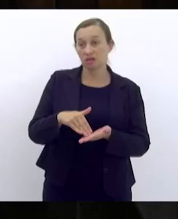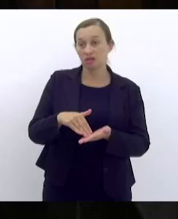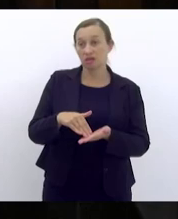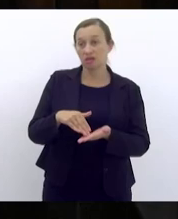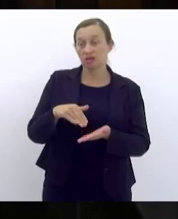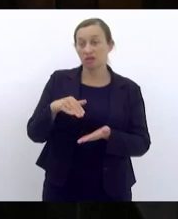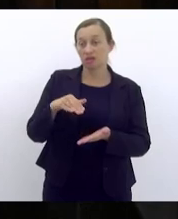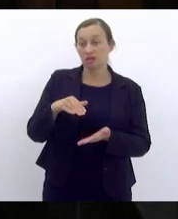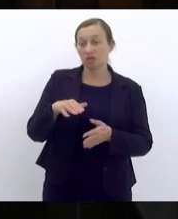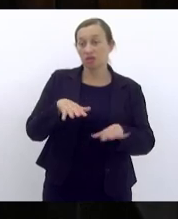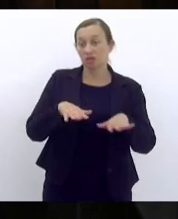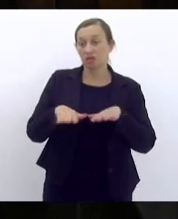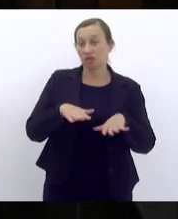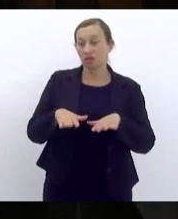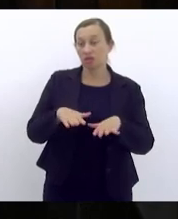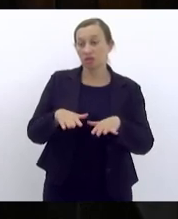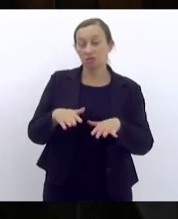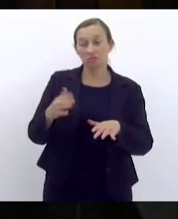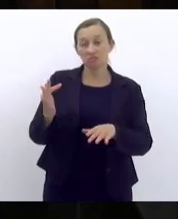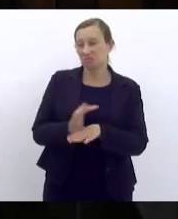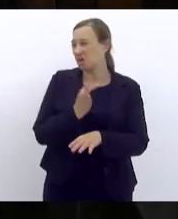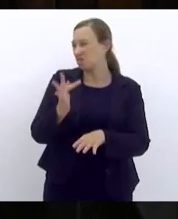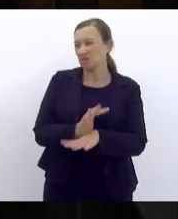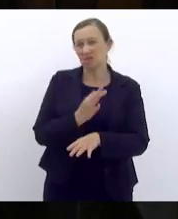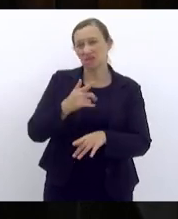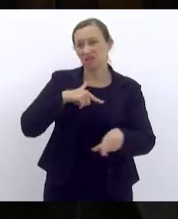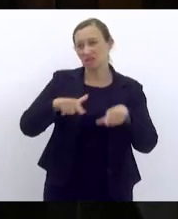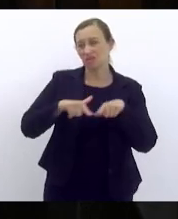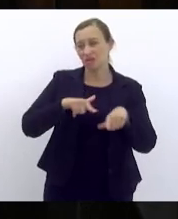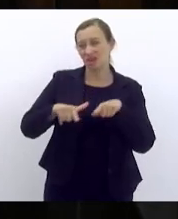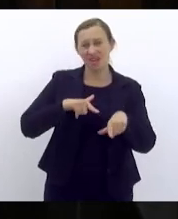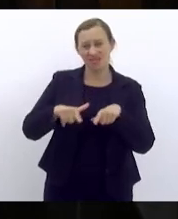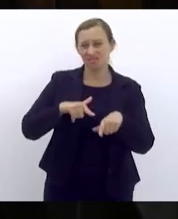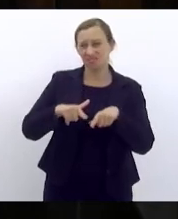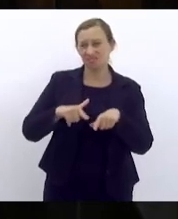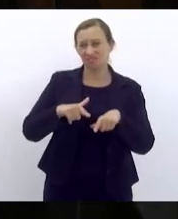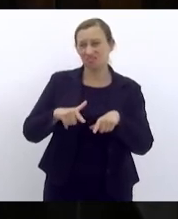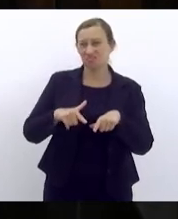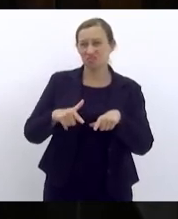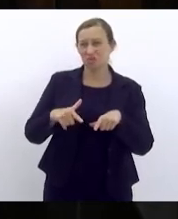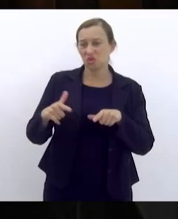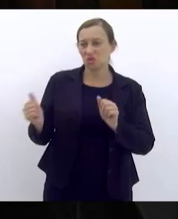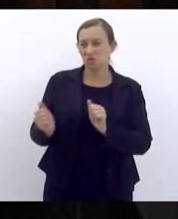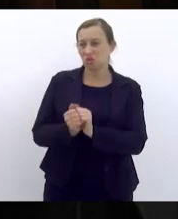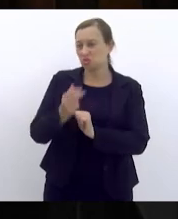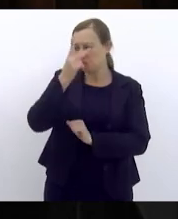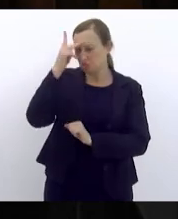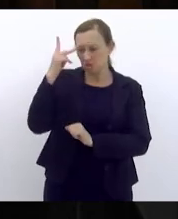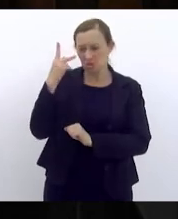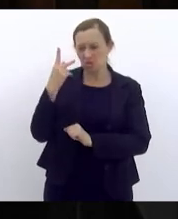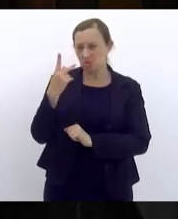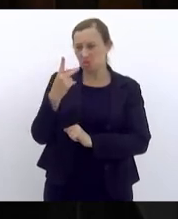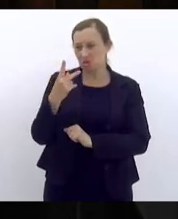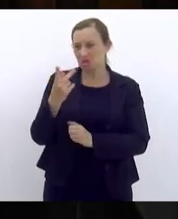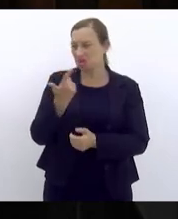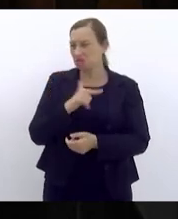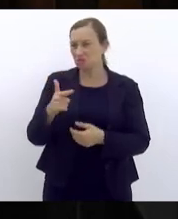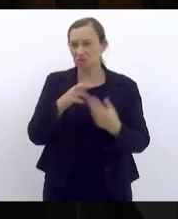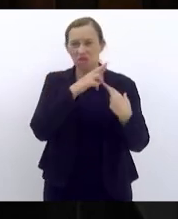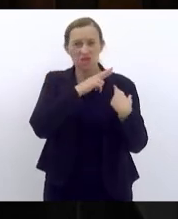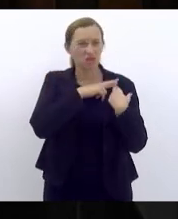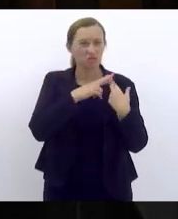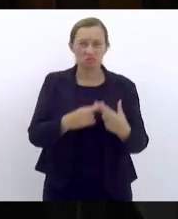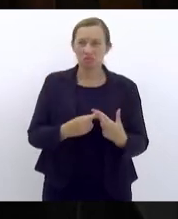porque não aguenta trabalhar ao lado de uma pessoa desrespeitosa uma